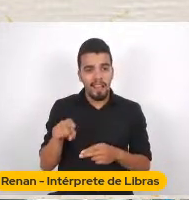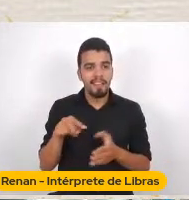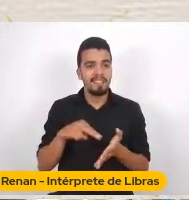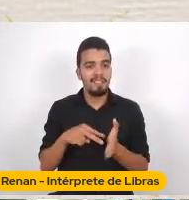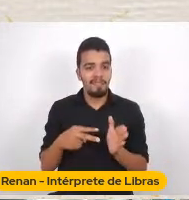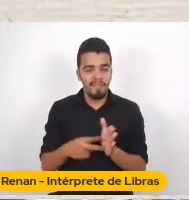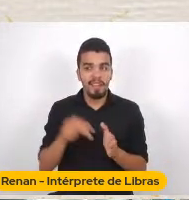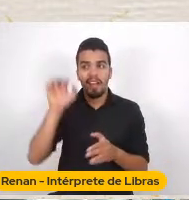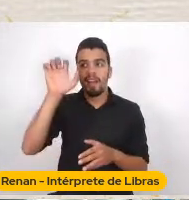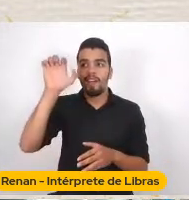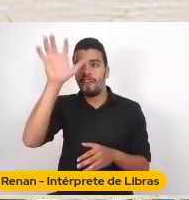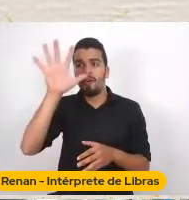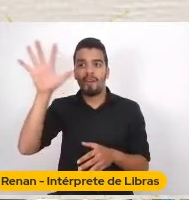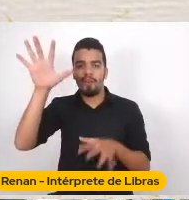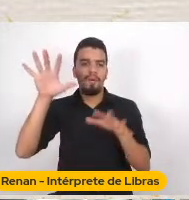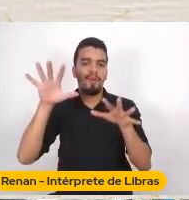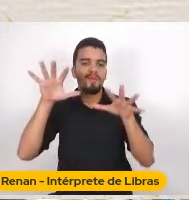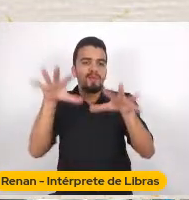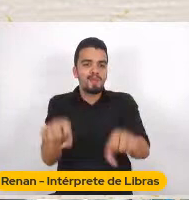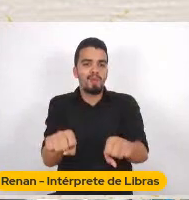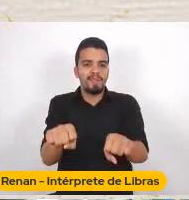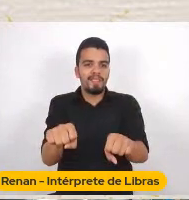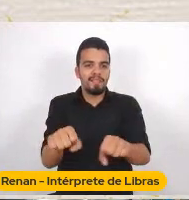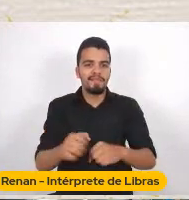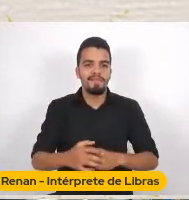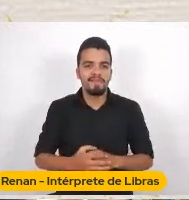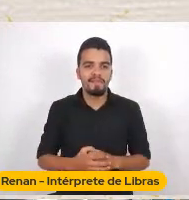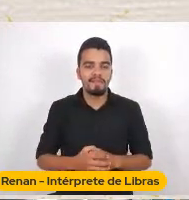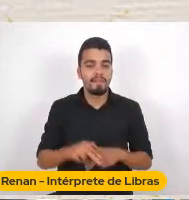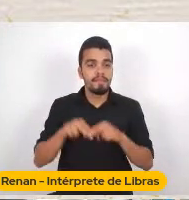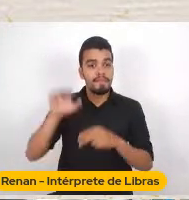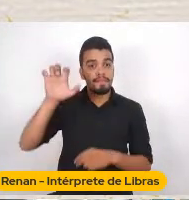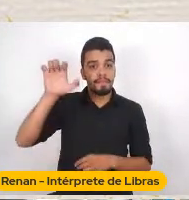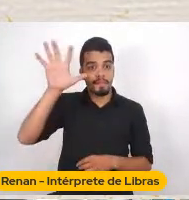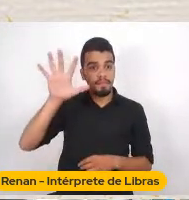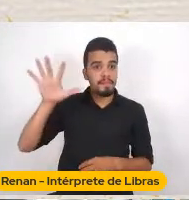foi o domínio europeu E o domínio europeu Ele foi um domínio